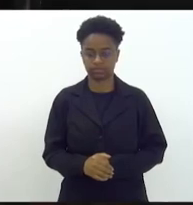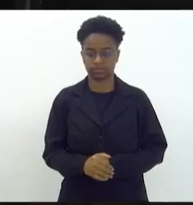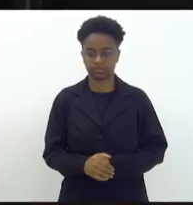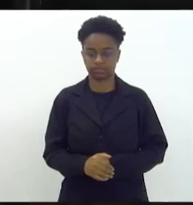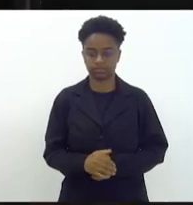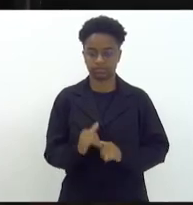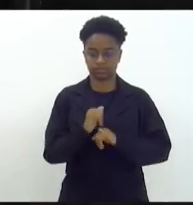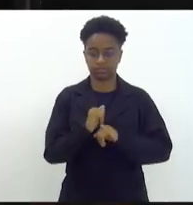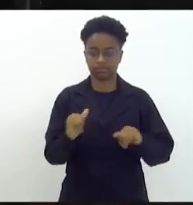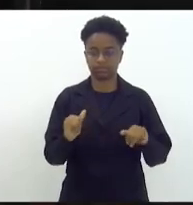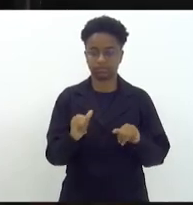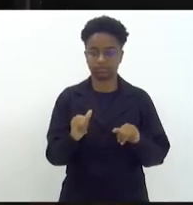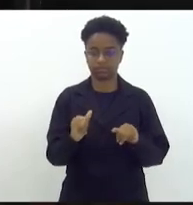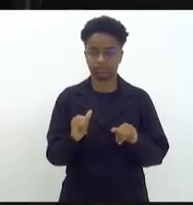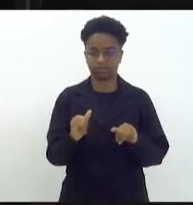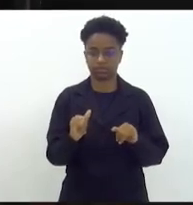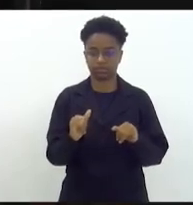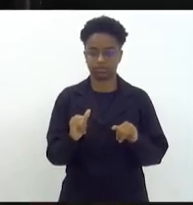Anuncio.